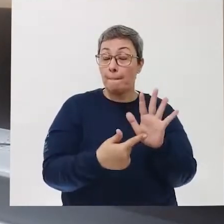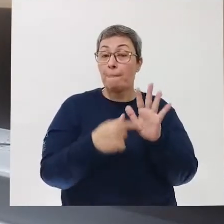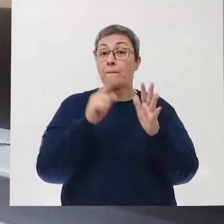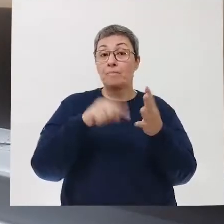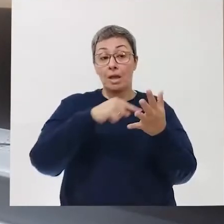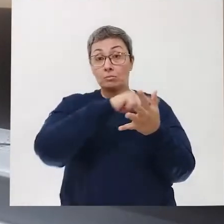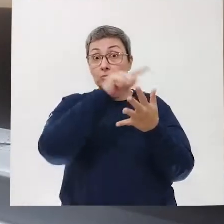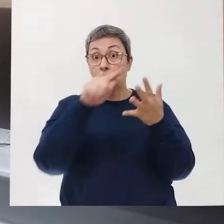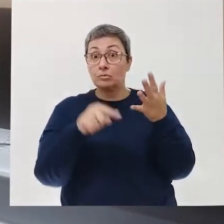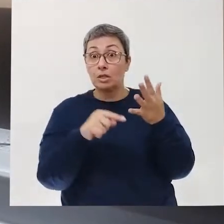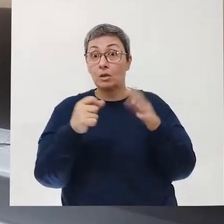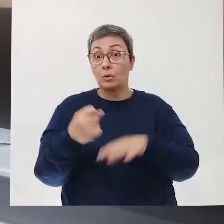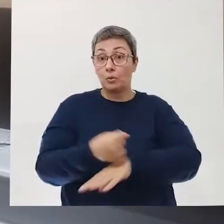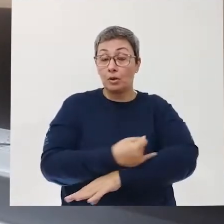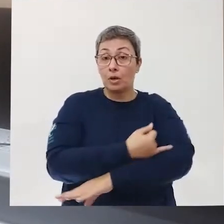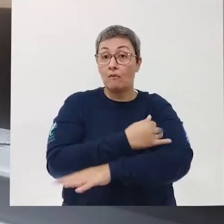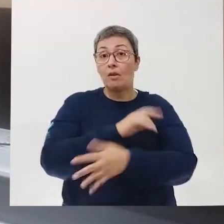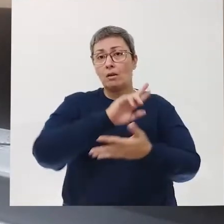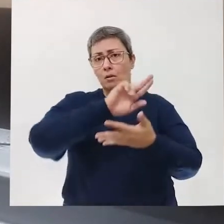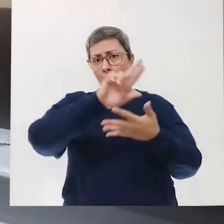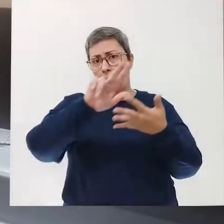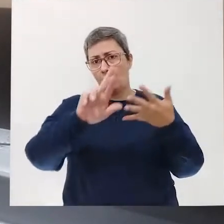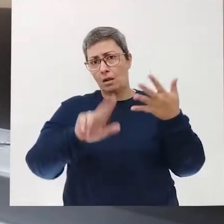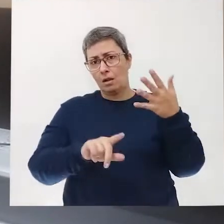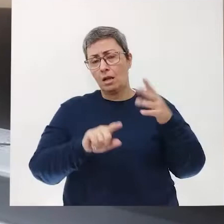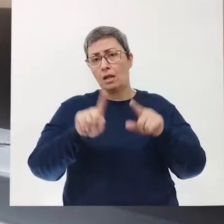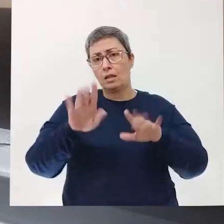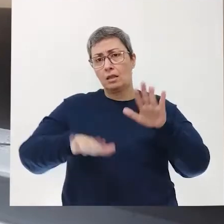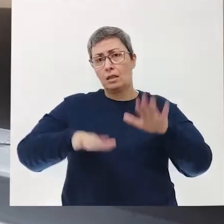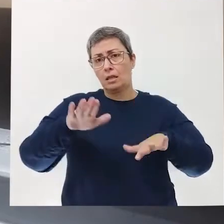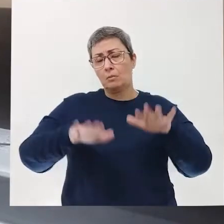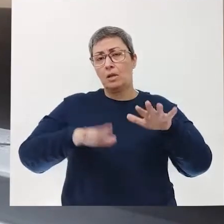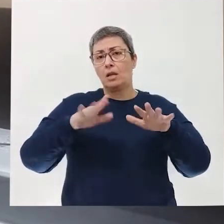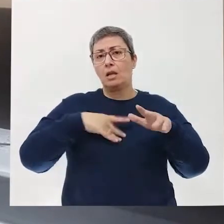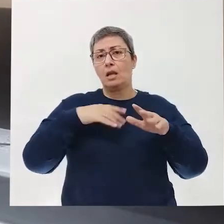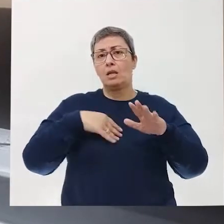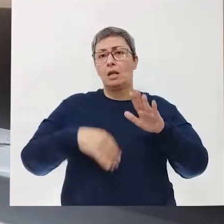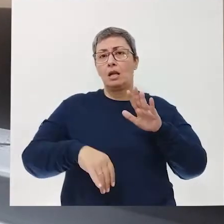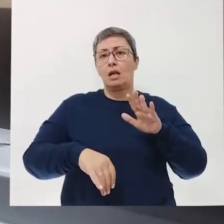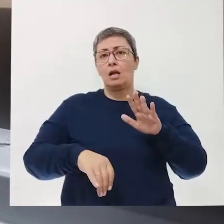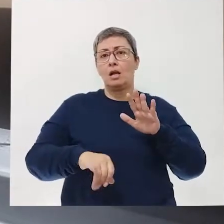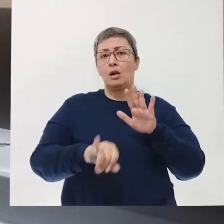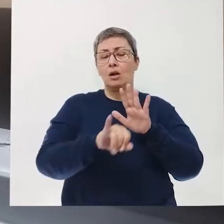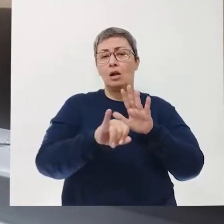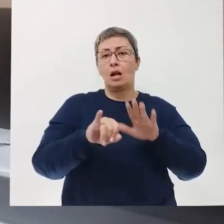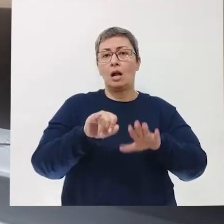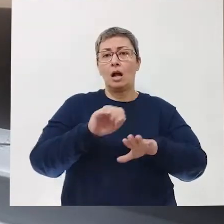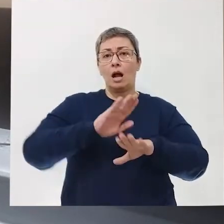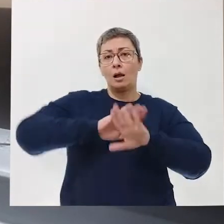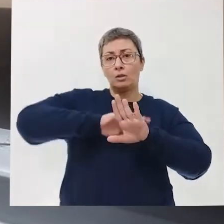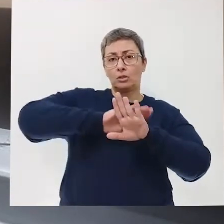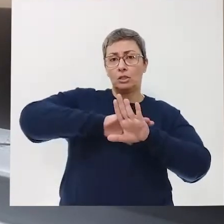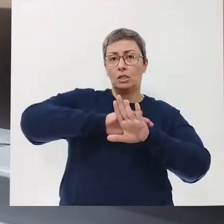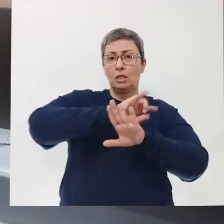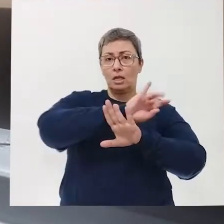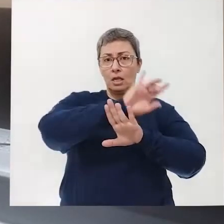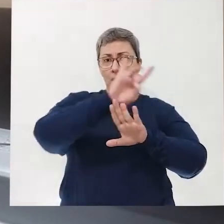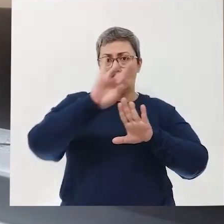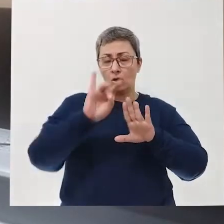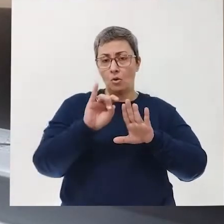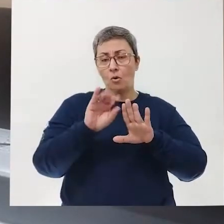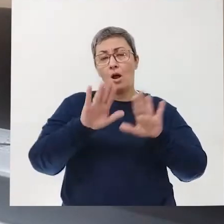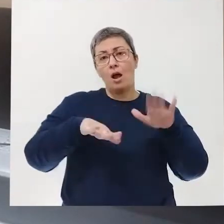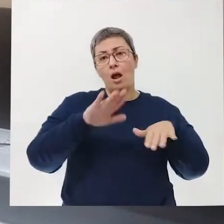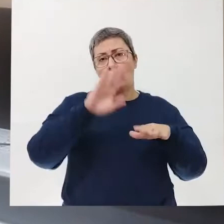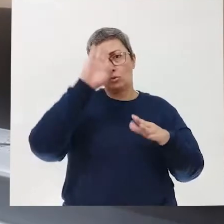estas emoções, elas variam conforme a ideologia de cada um, né? Uns